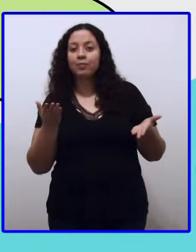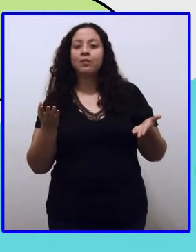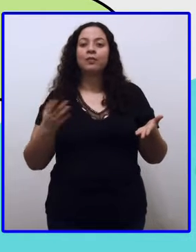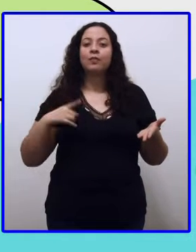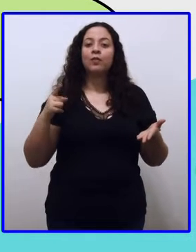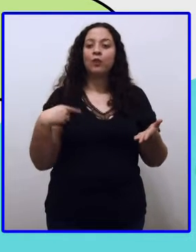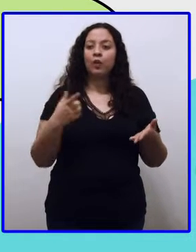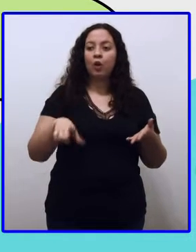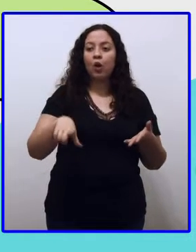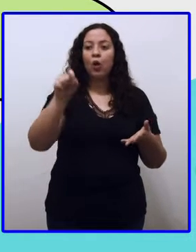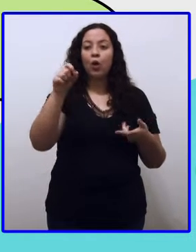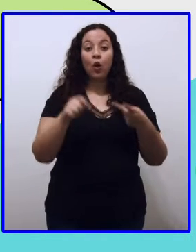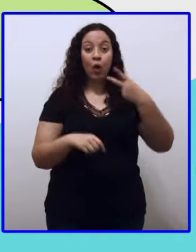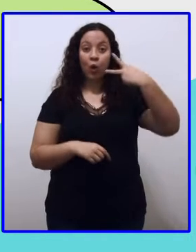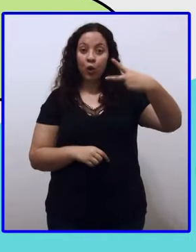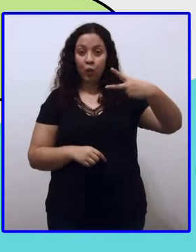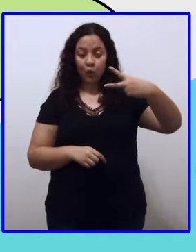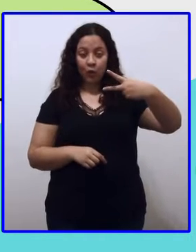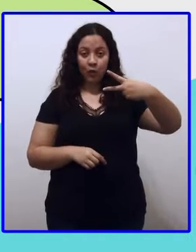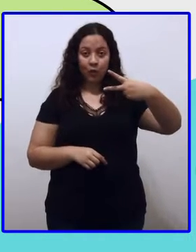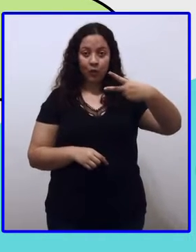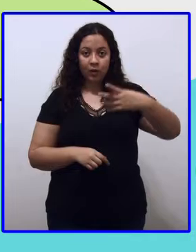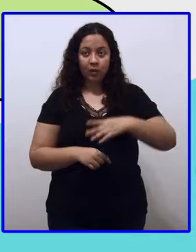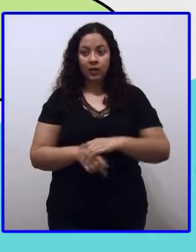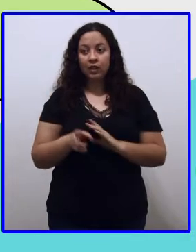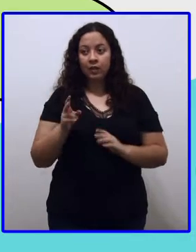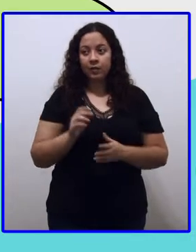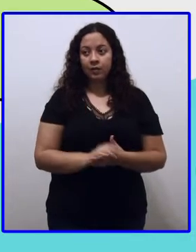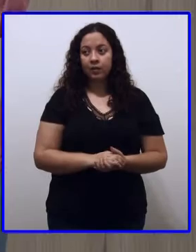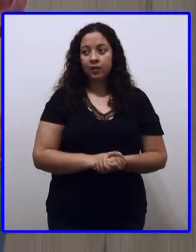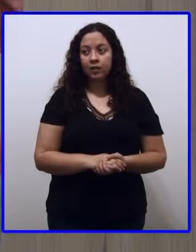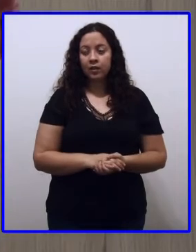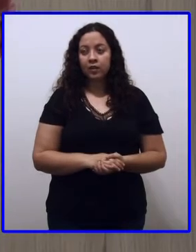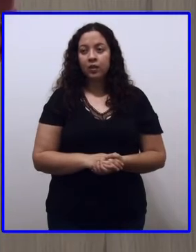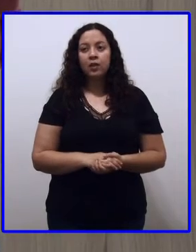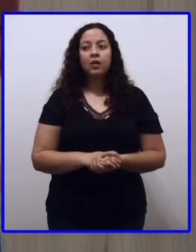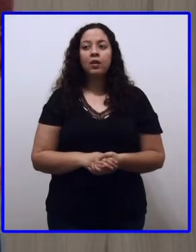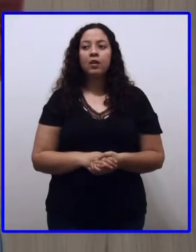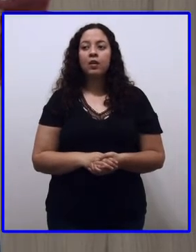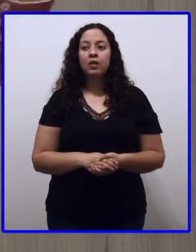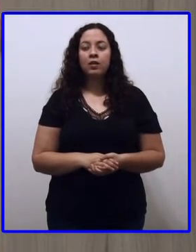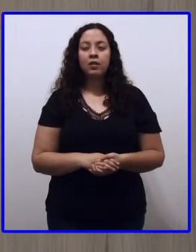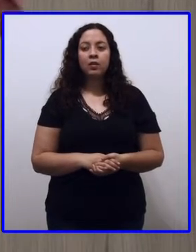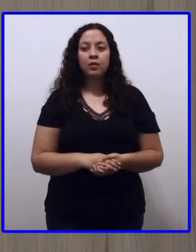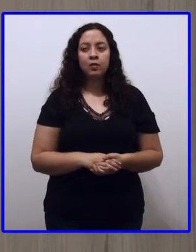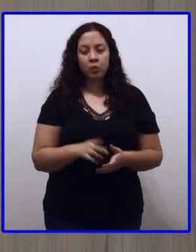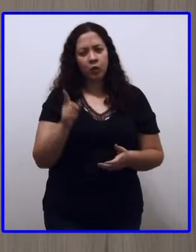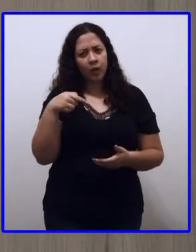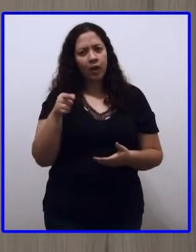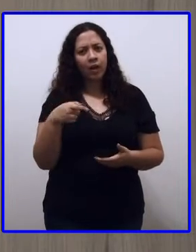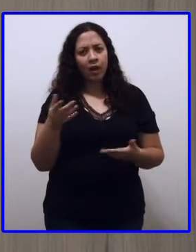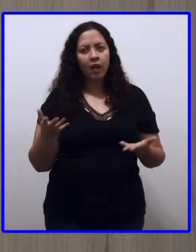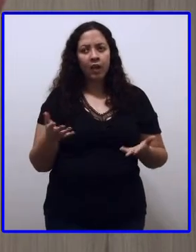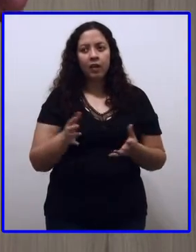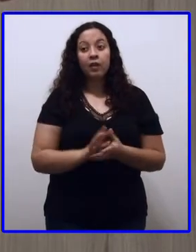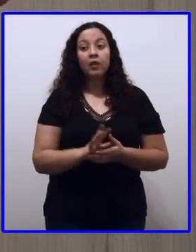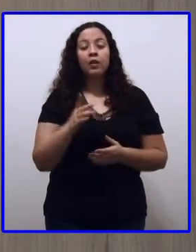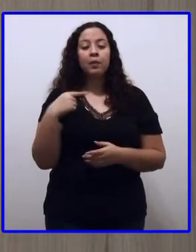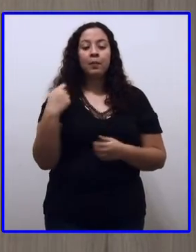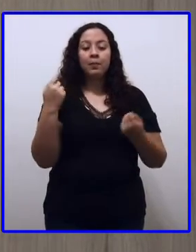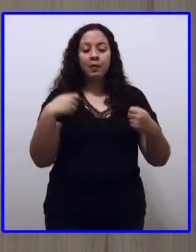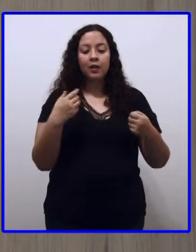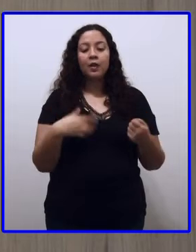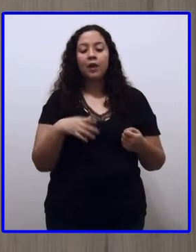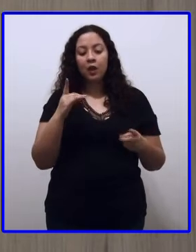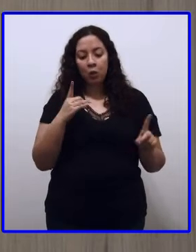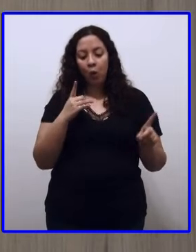E teremos que escolher duas cartas. Sempre igual acontece isso com o jogo de memória, não é isso? Para achar o